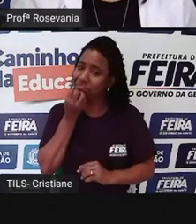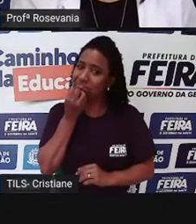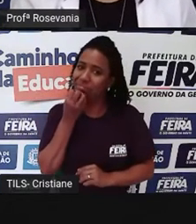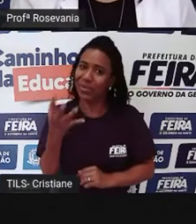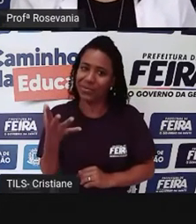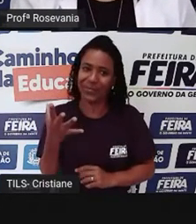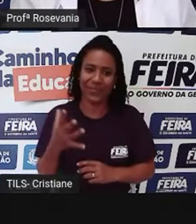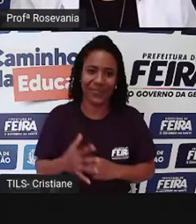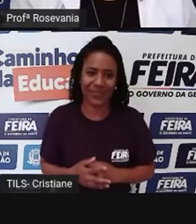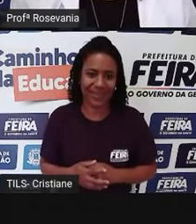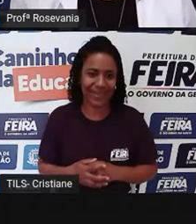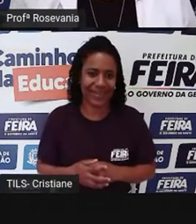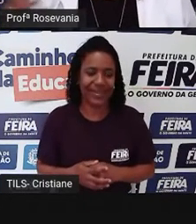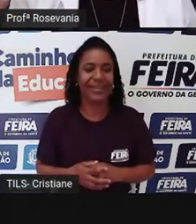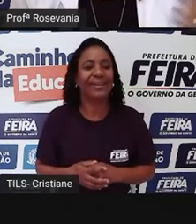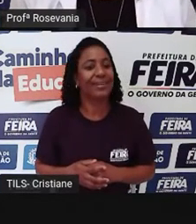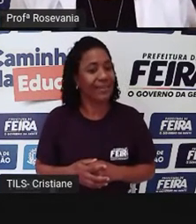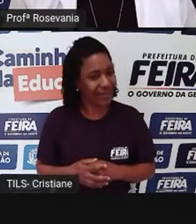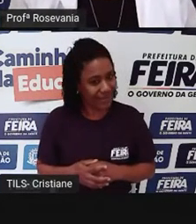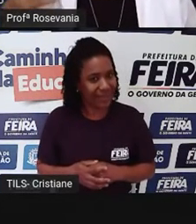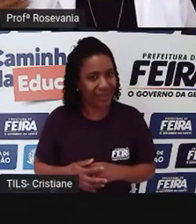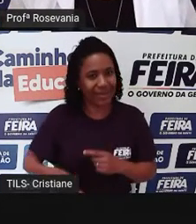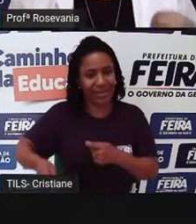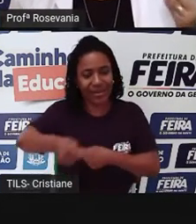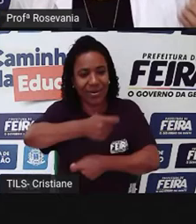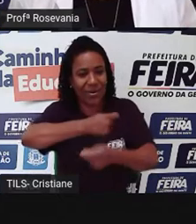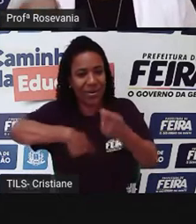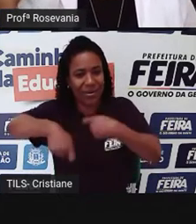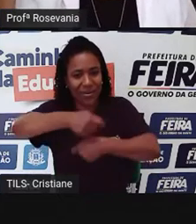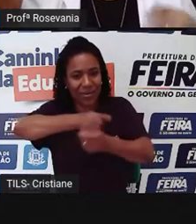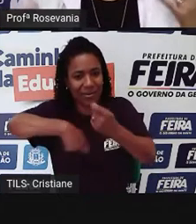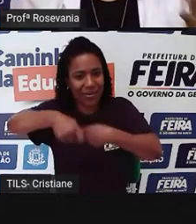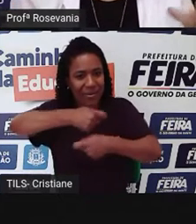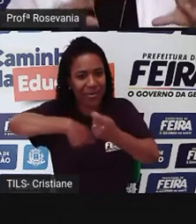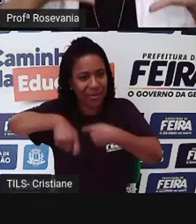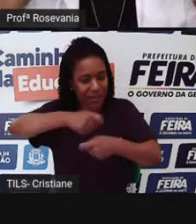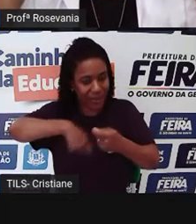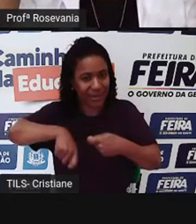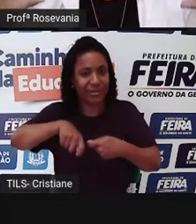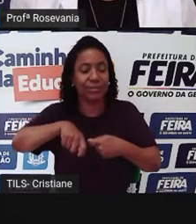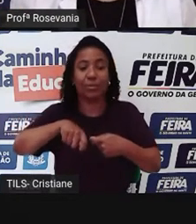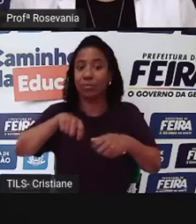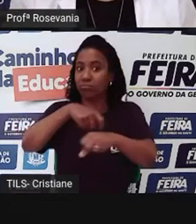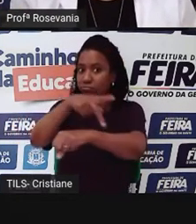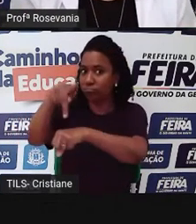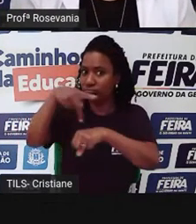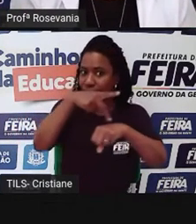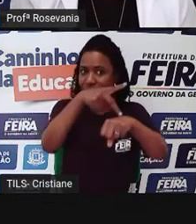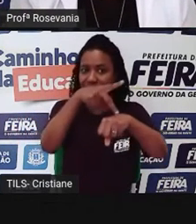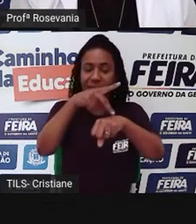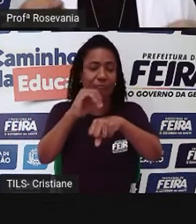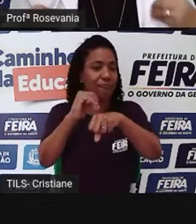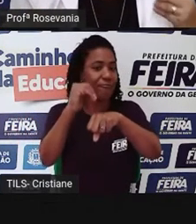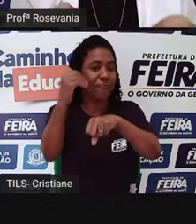exterior, esse já dá mesmo de aquele país, que aquela cidade, ela tá crescendo, né. Você já começa a